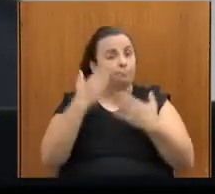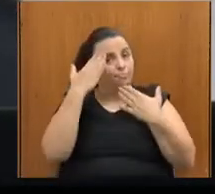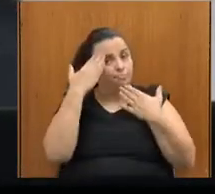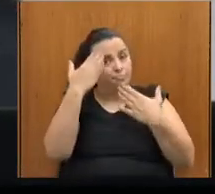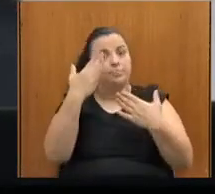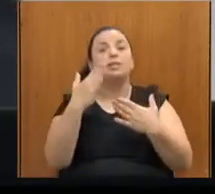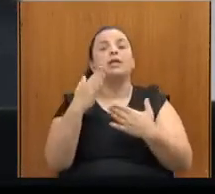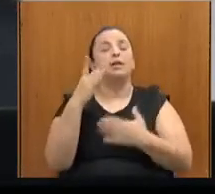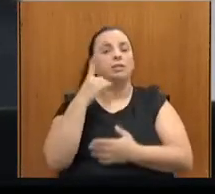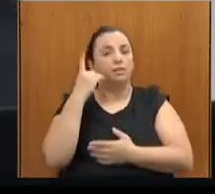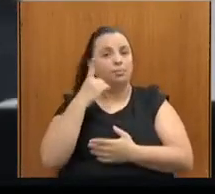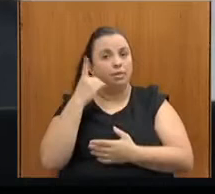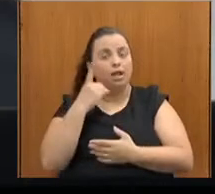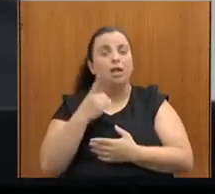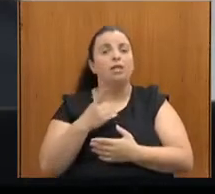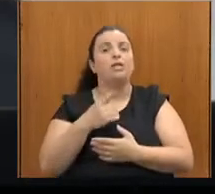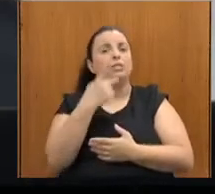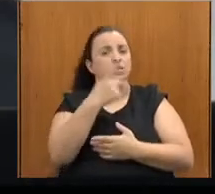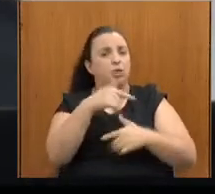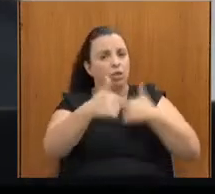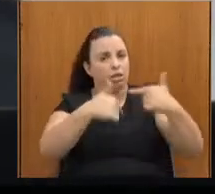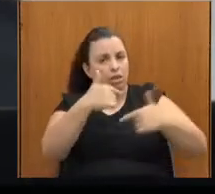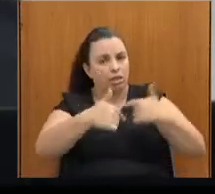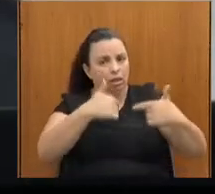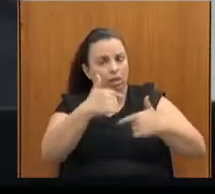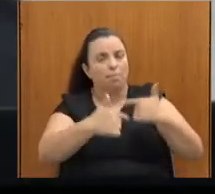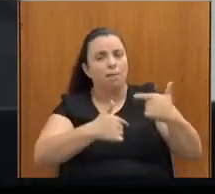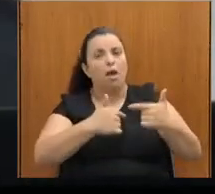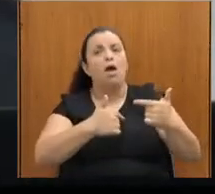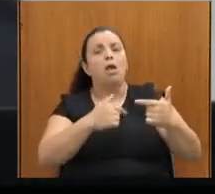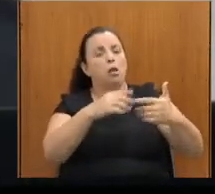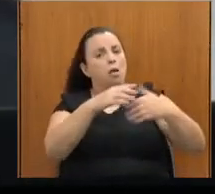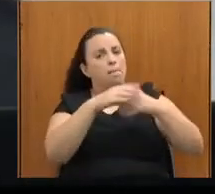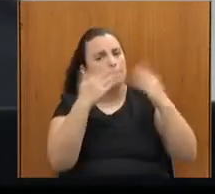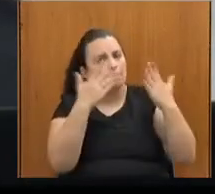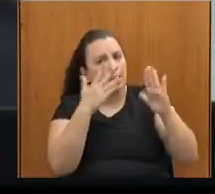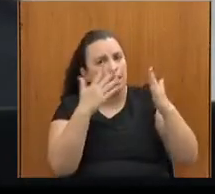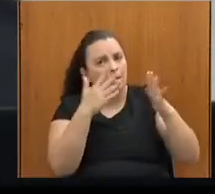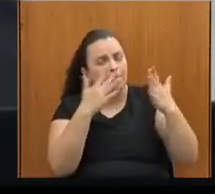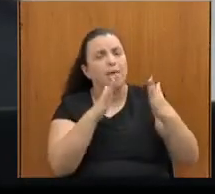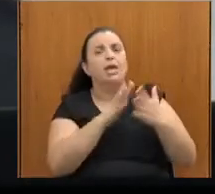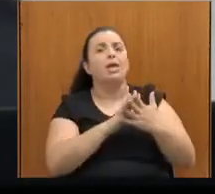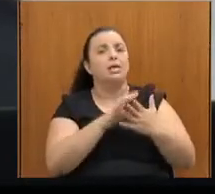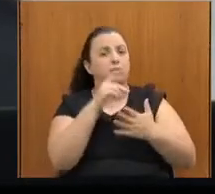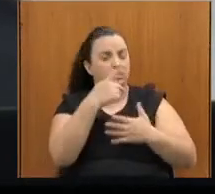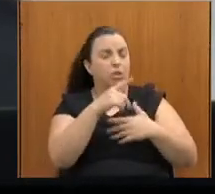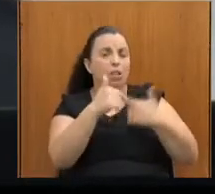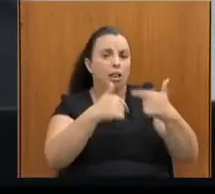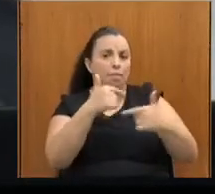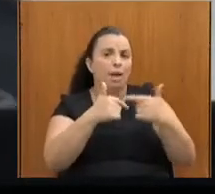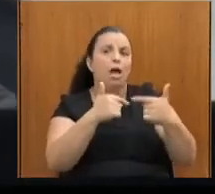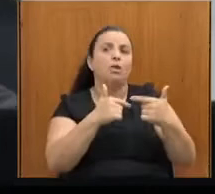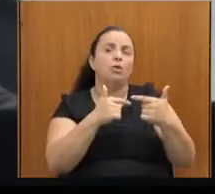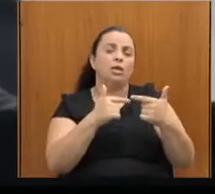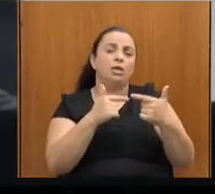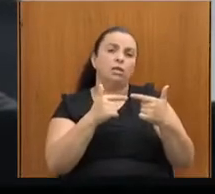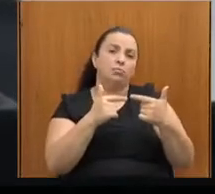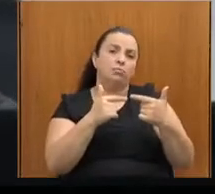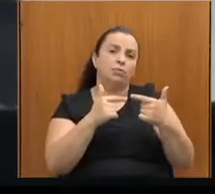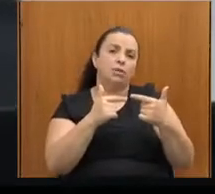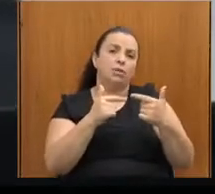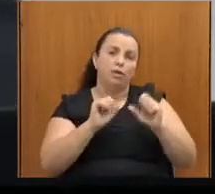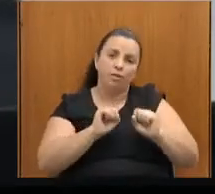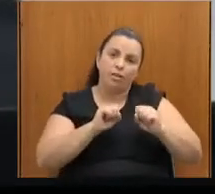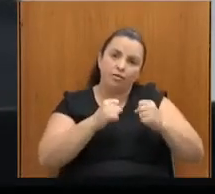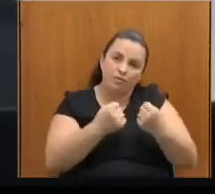Parabéns pelo trabalho que vem desenvolvendo a defesa da causa, dos PCDs. Eu iria passar